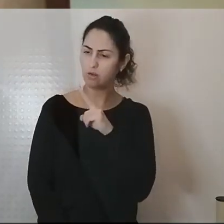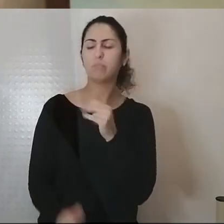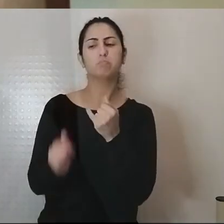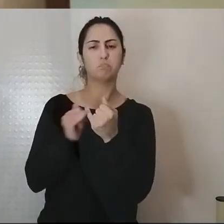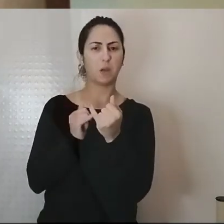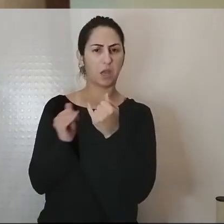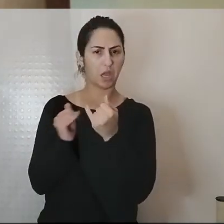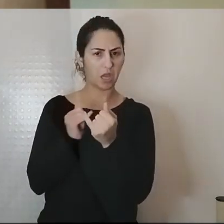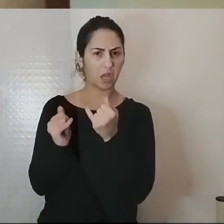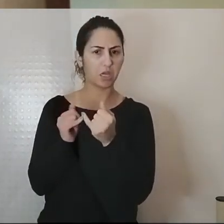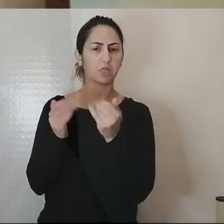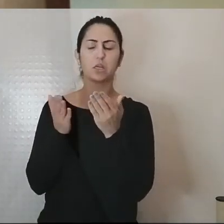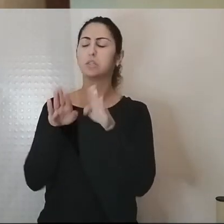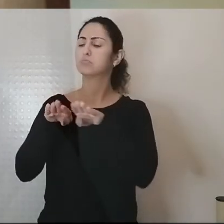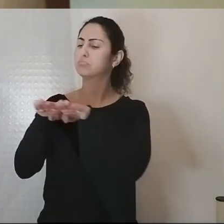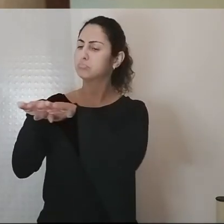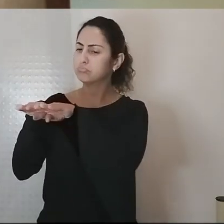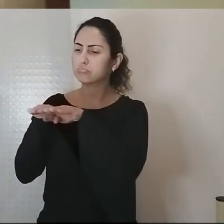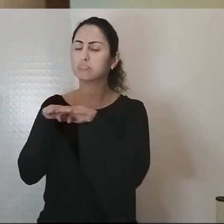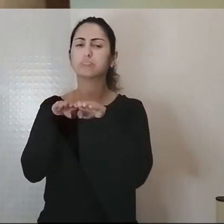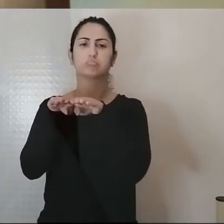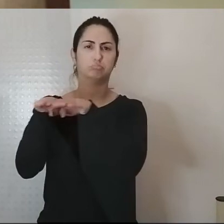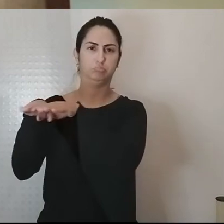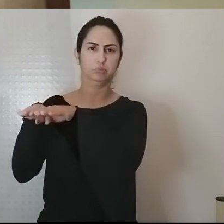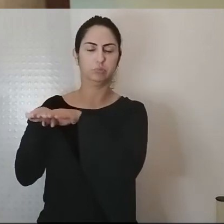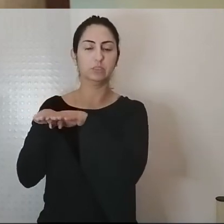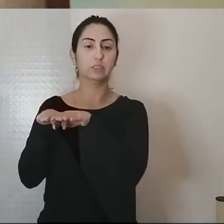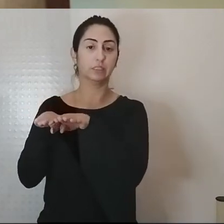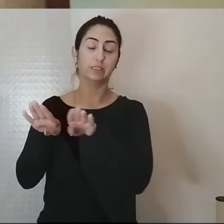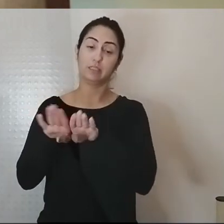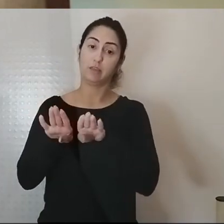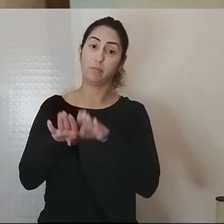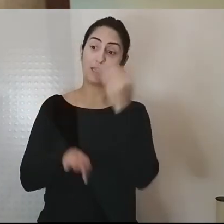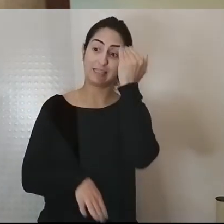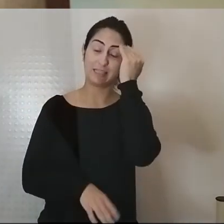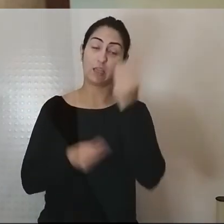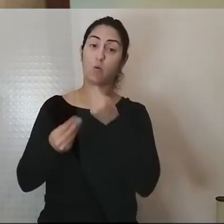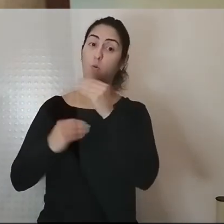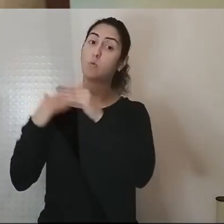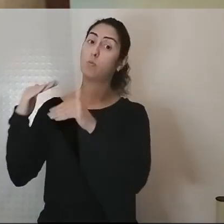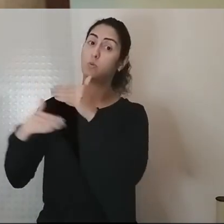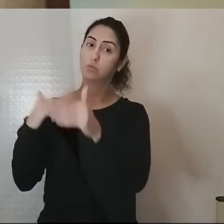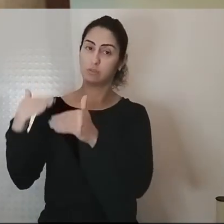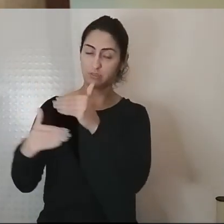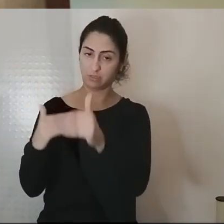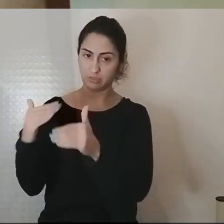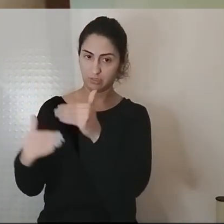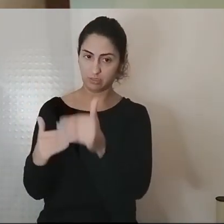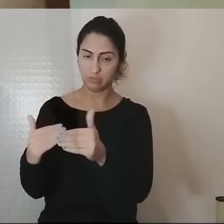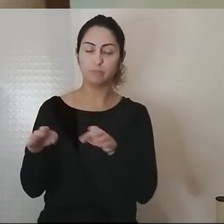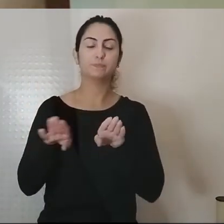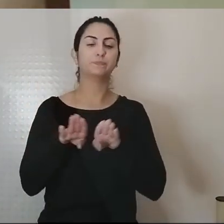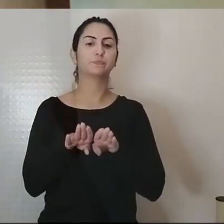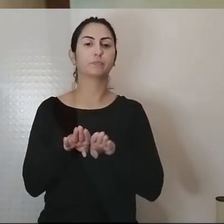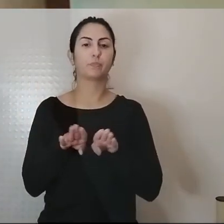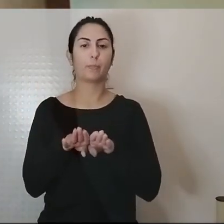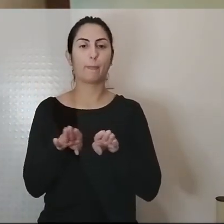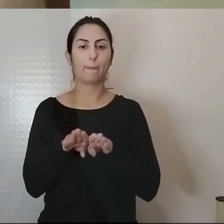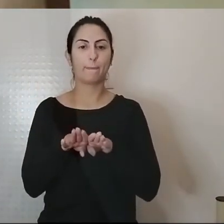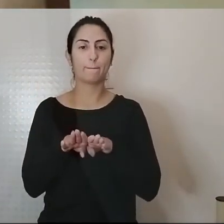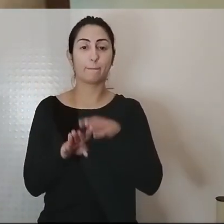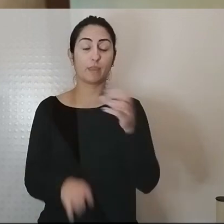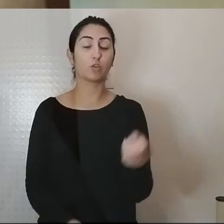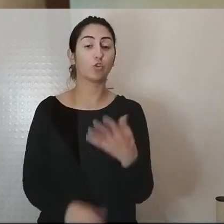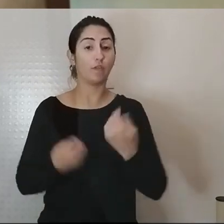instabilidade coexistem e devem ser compreendidas como processos e onde também novas